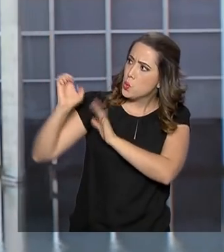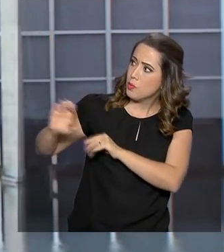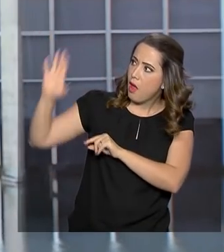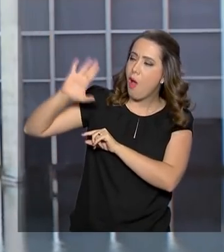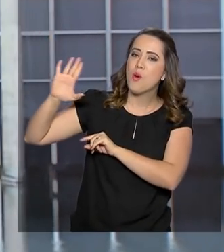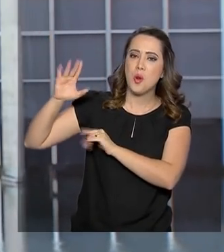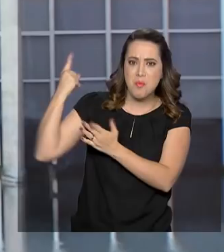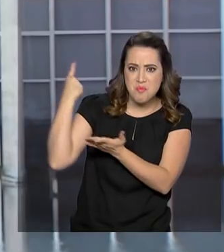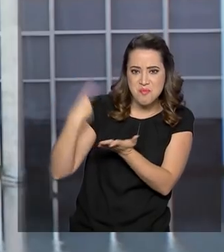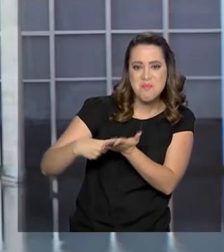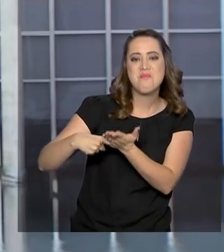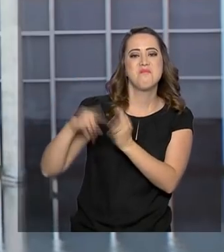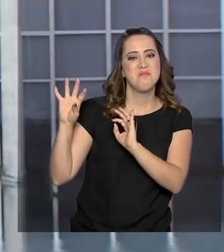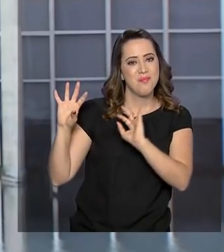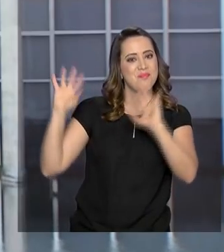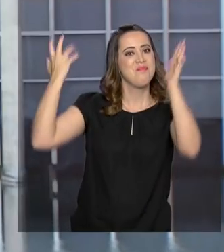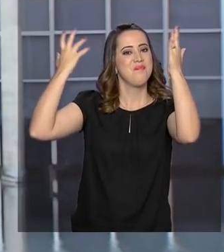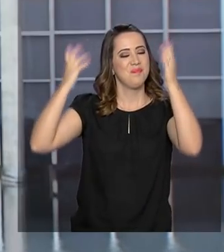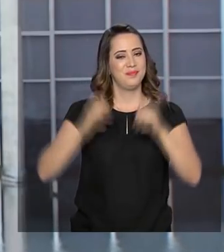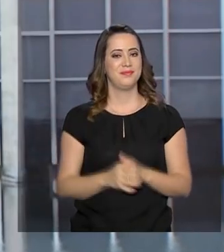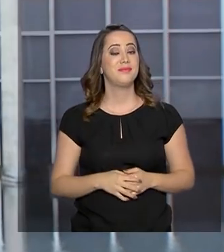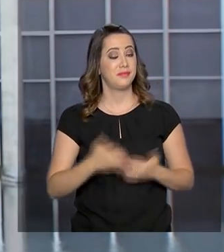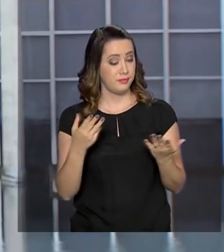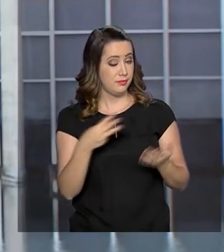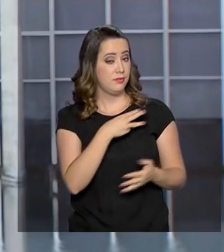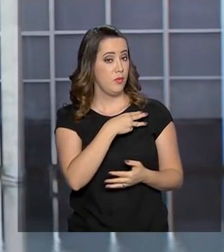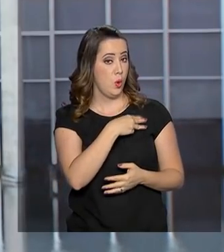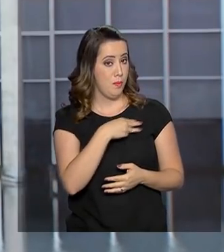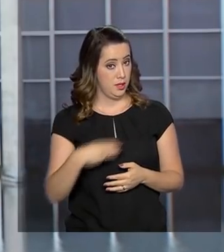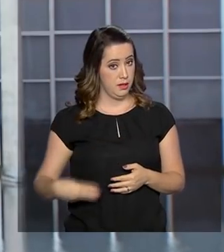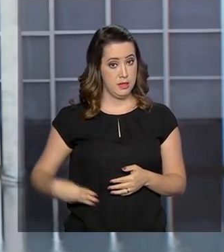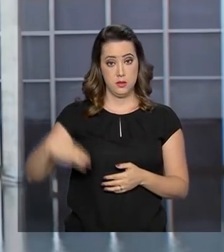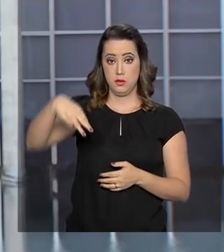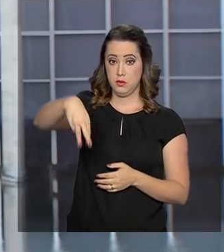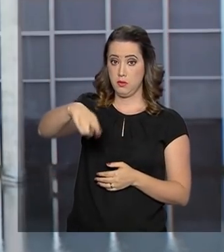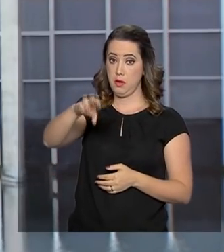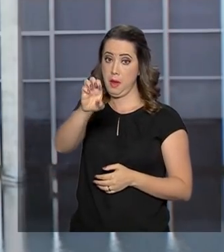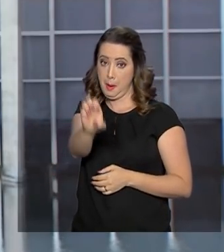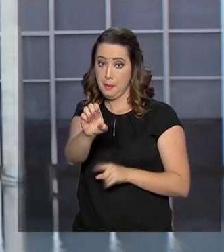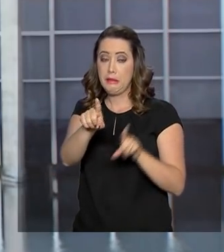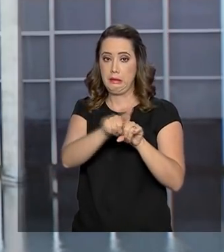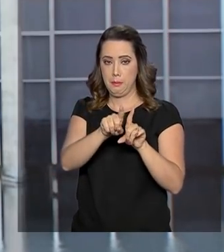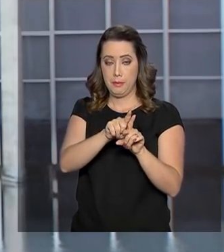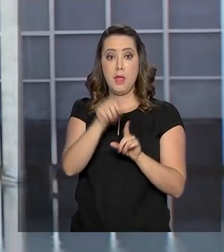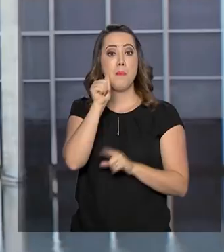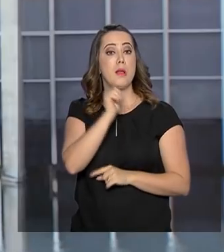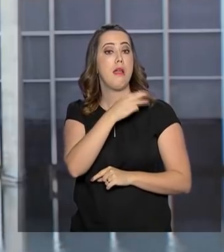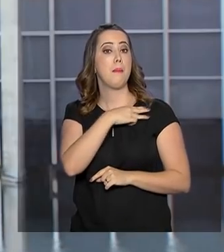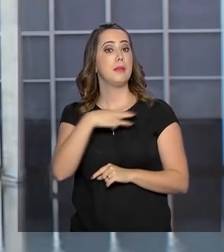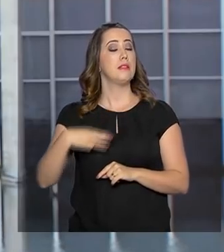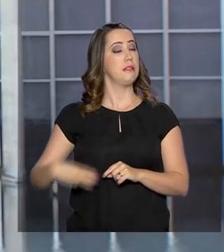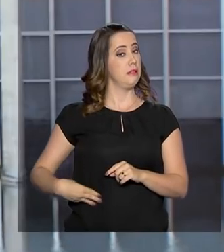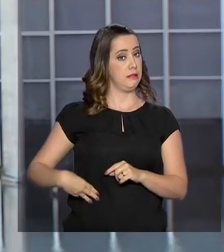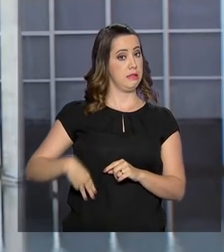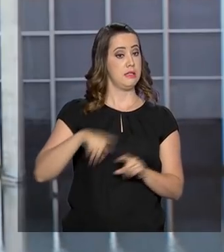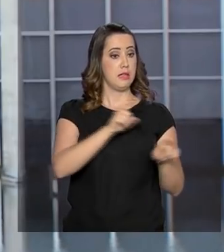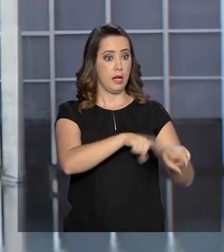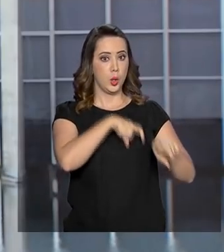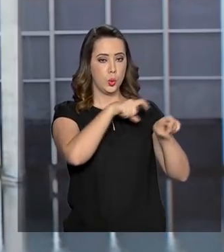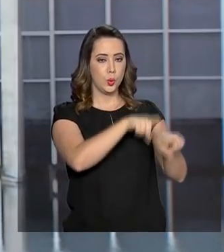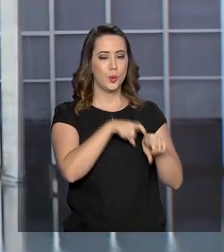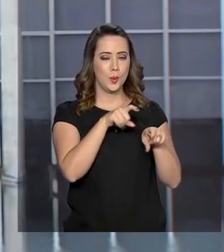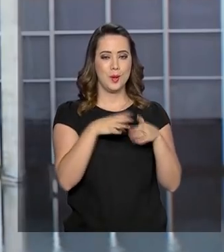O ministro das Relações Exteriores, Ernesto Araújo, e a ministra da Agricultura, Pecuária e Abastecimento, Tereza Cristina,